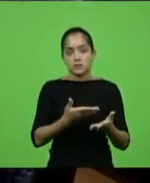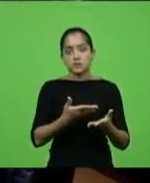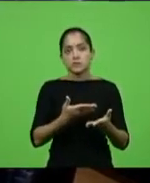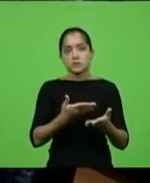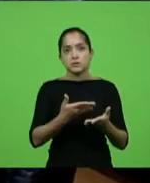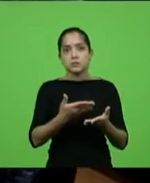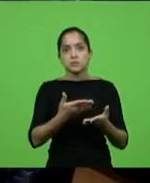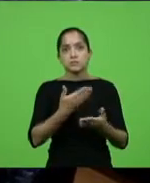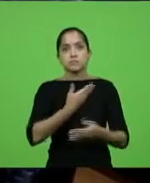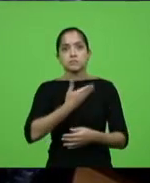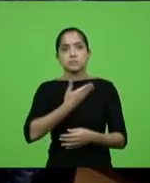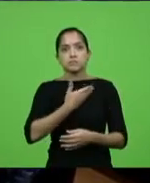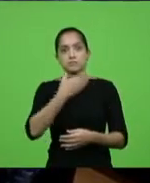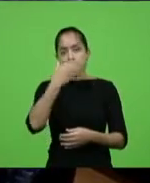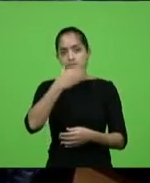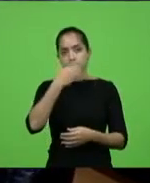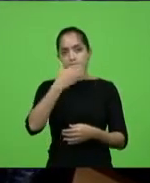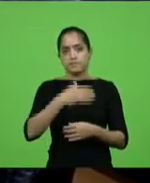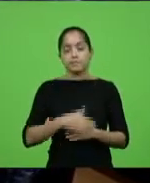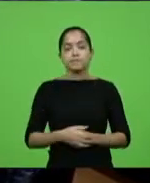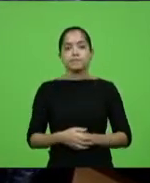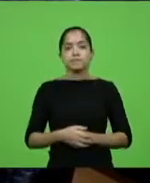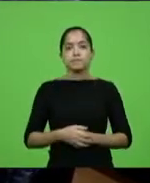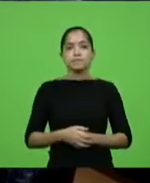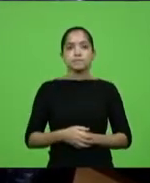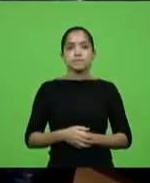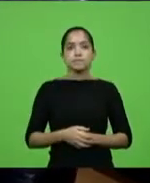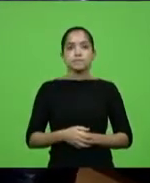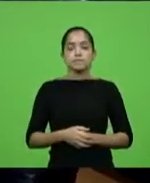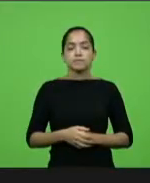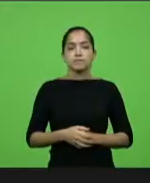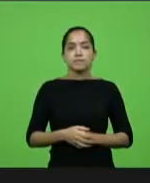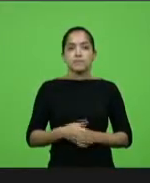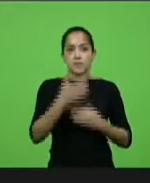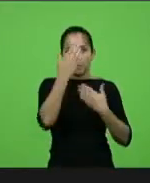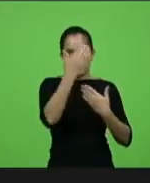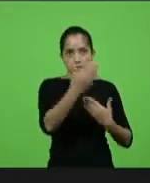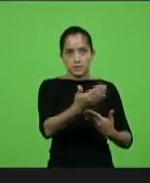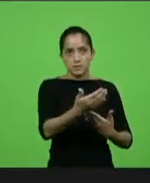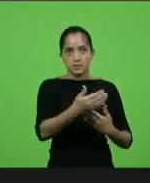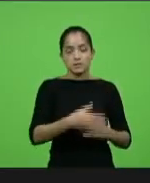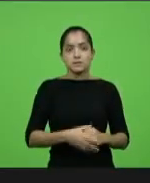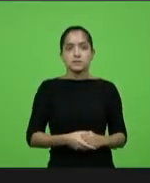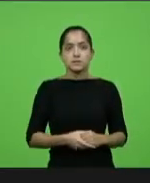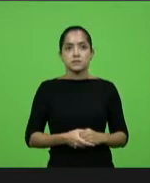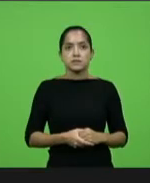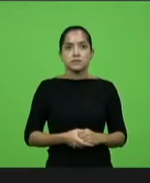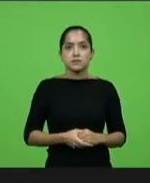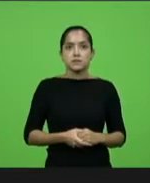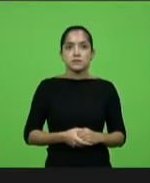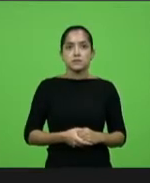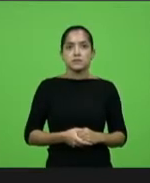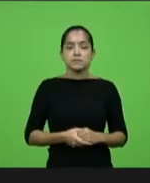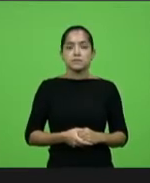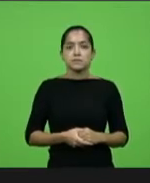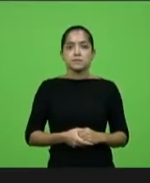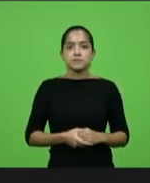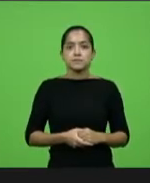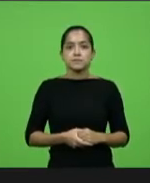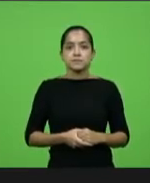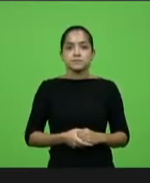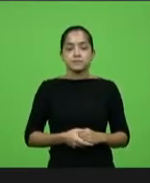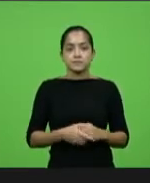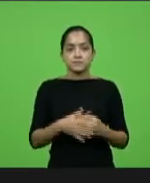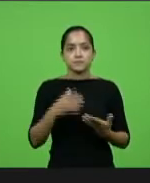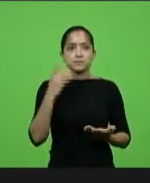grande amigo Aldo Schneider. Obrigado, deputado Gery. Obrigado, presidente Silvio, deputado Cobalchini. Deputado Gery, lhe